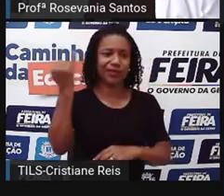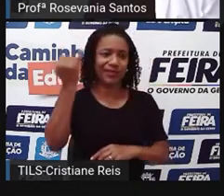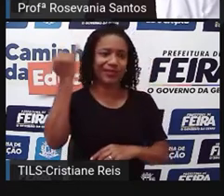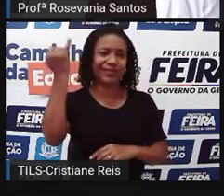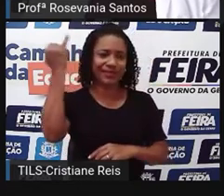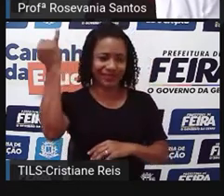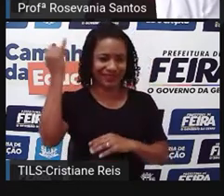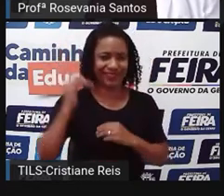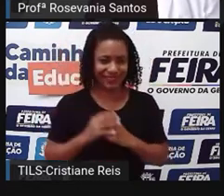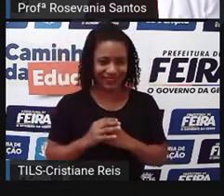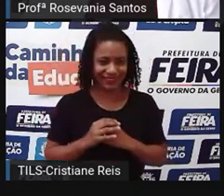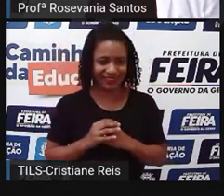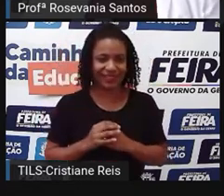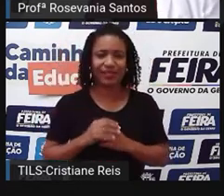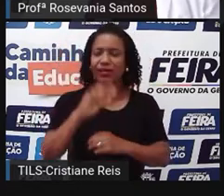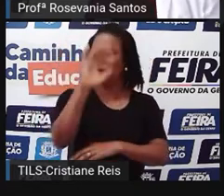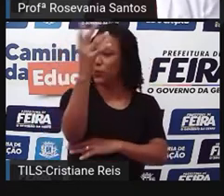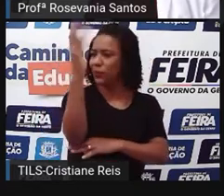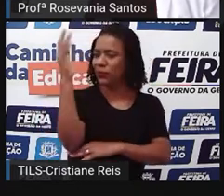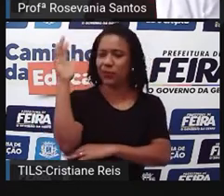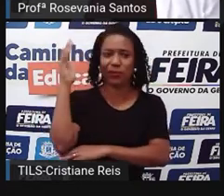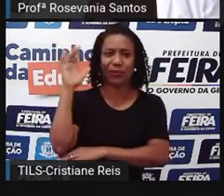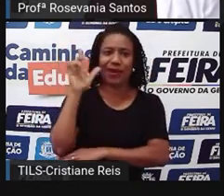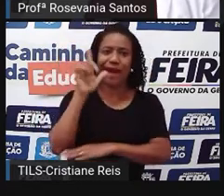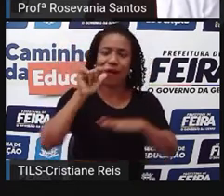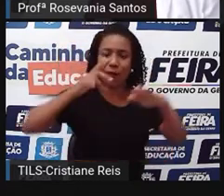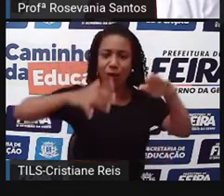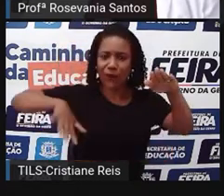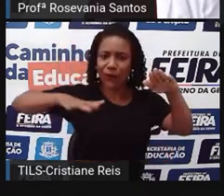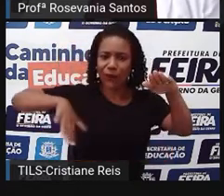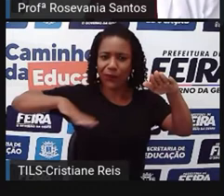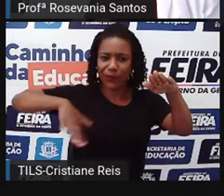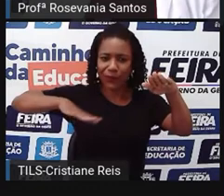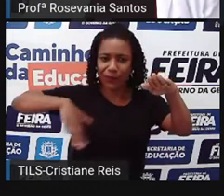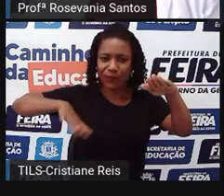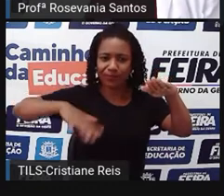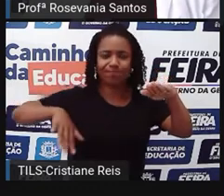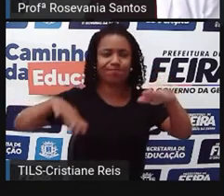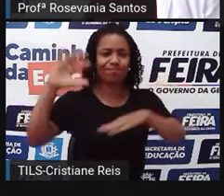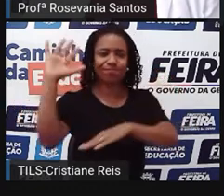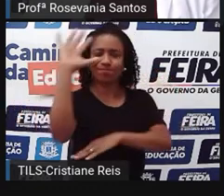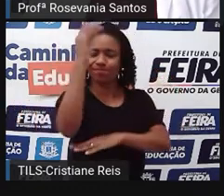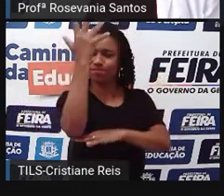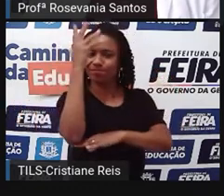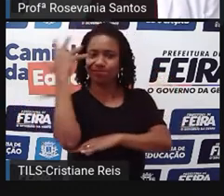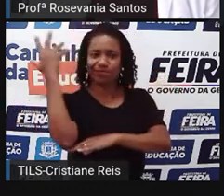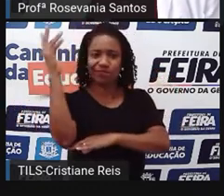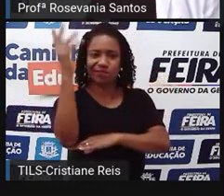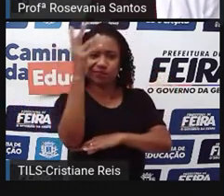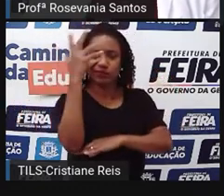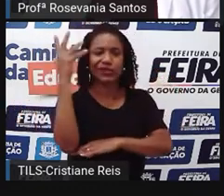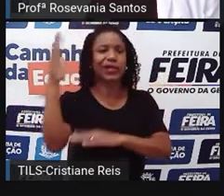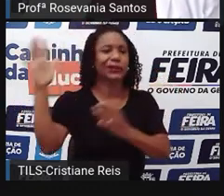tem as maiores cidades, é uma das vegetações bastante destruídas, já modificadas